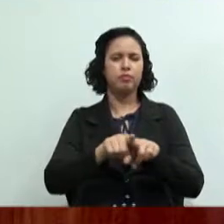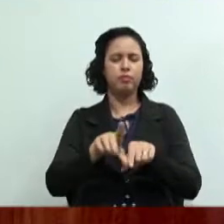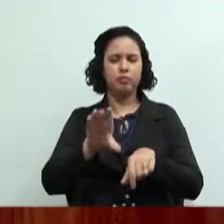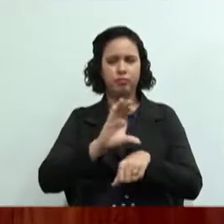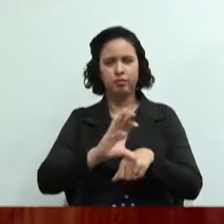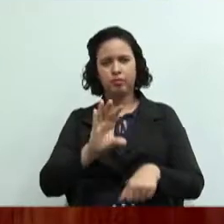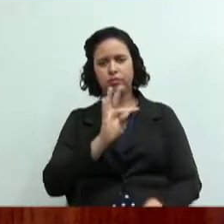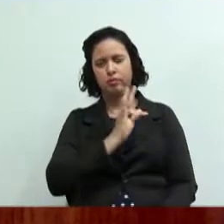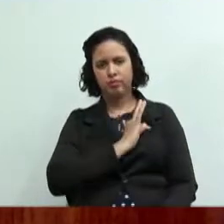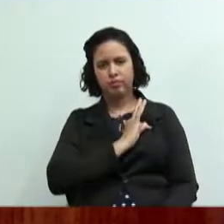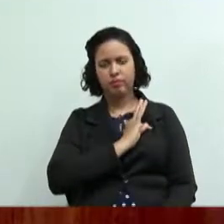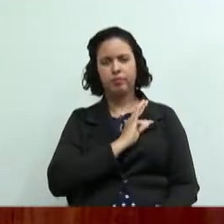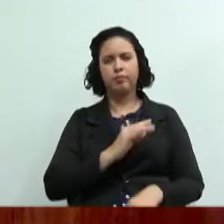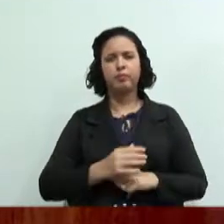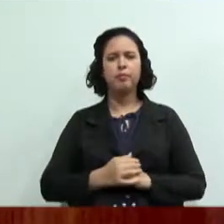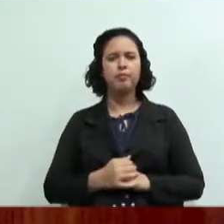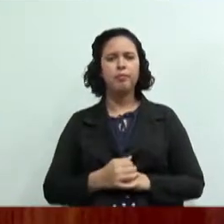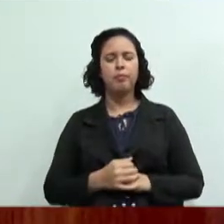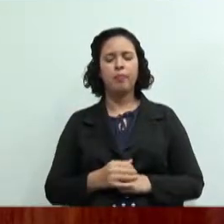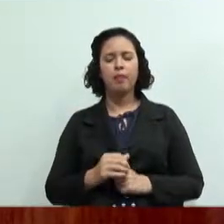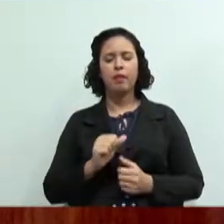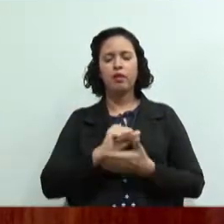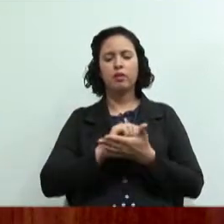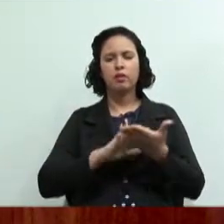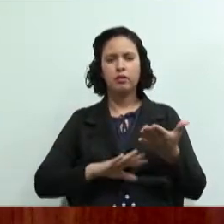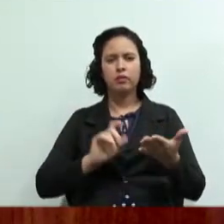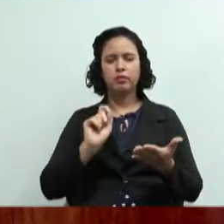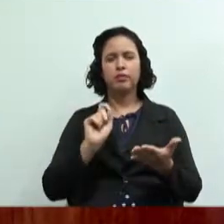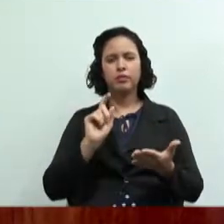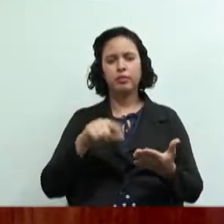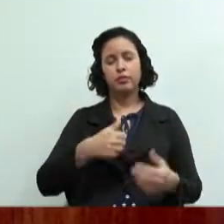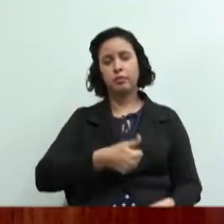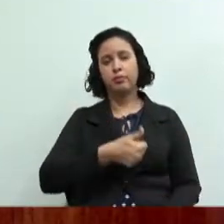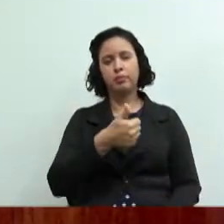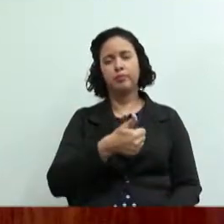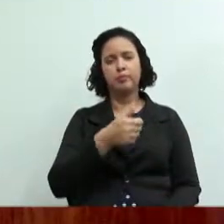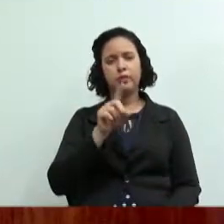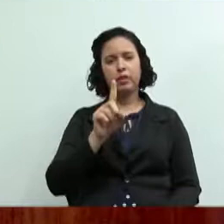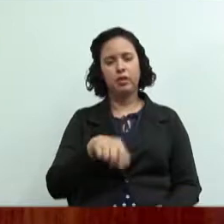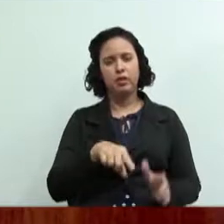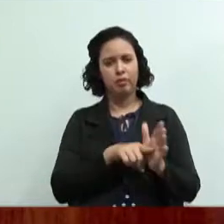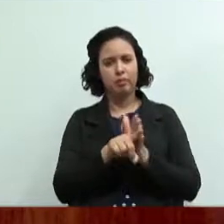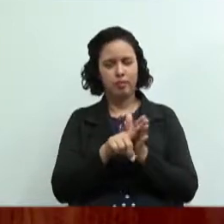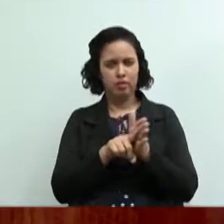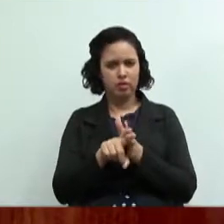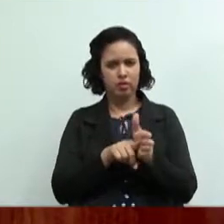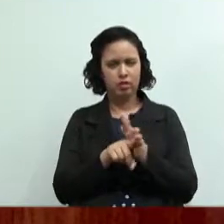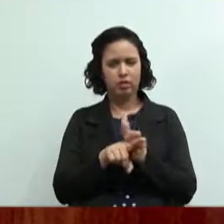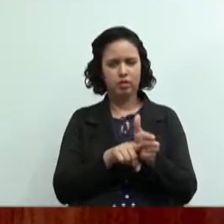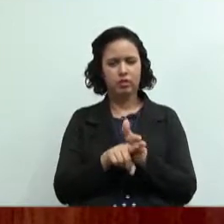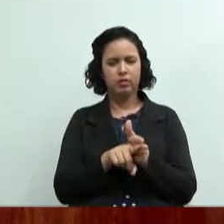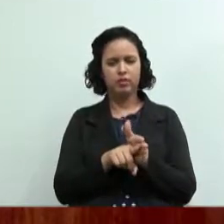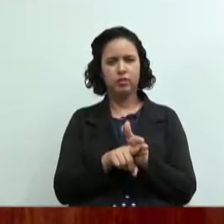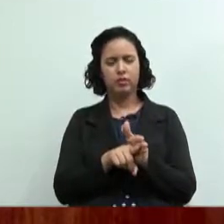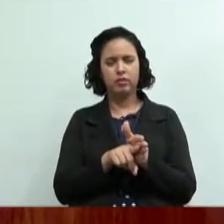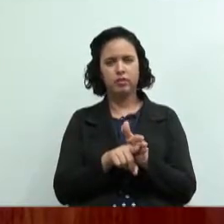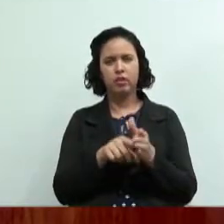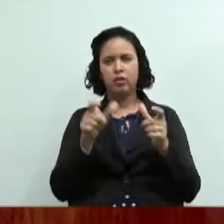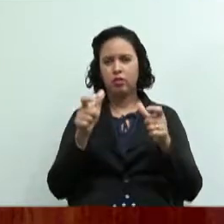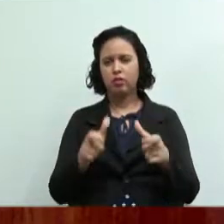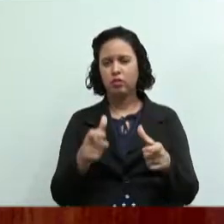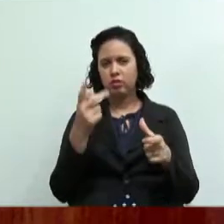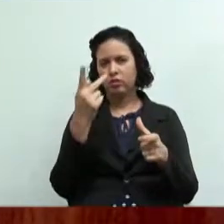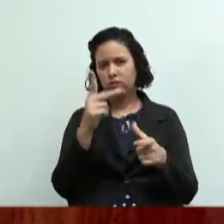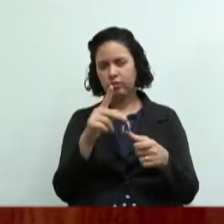então do que se trata esse trabalho? a primeira coisa que vocês vão fazer é uma pequena pesquisa no local onde vocês